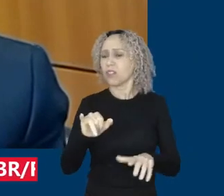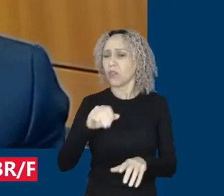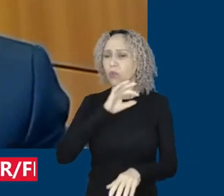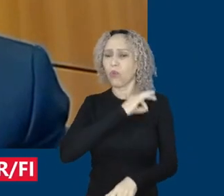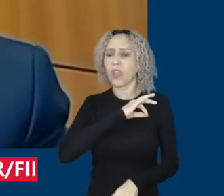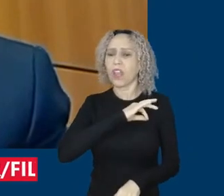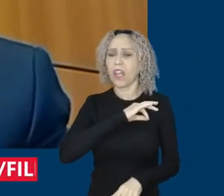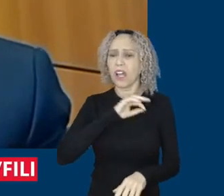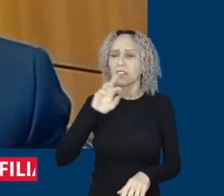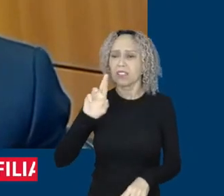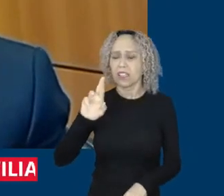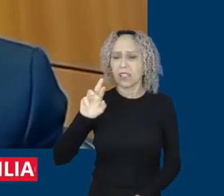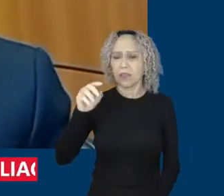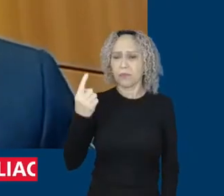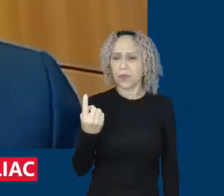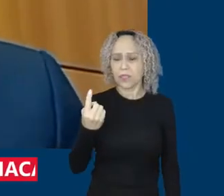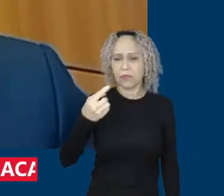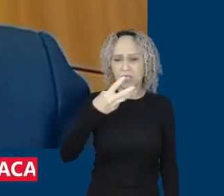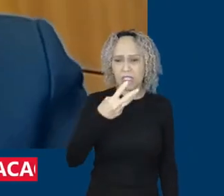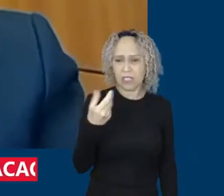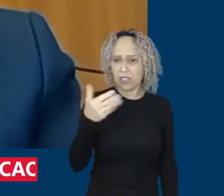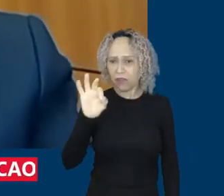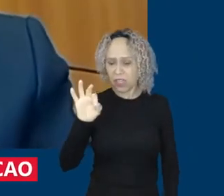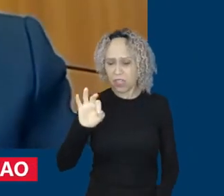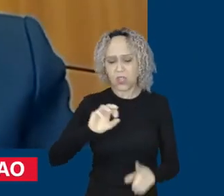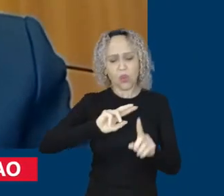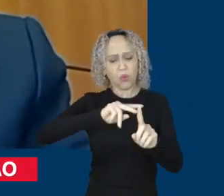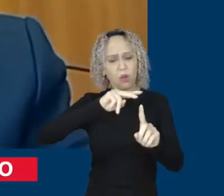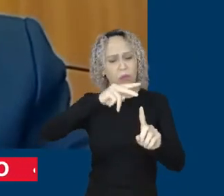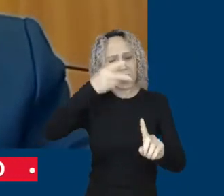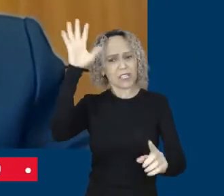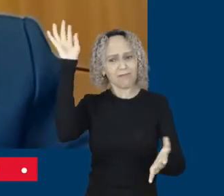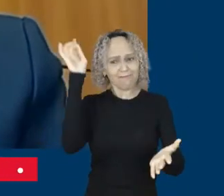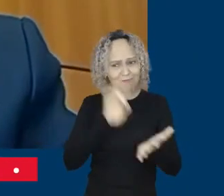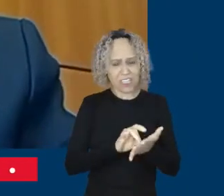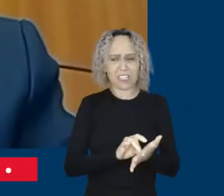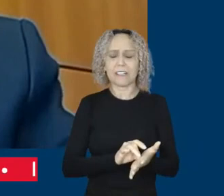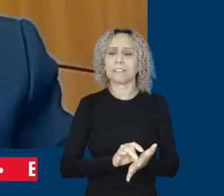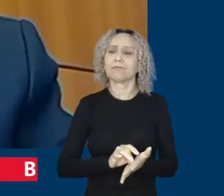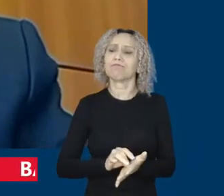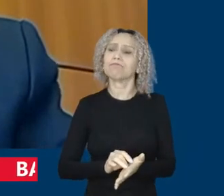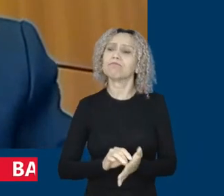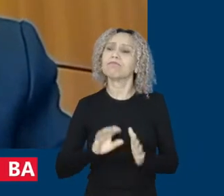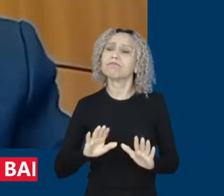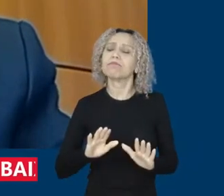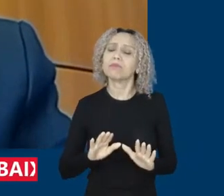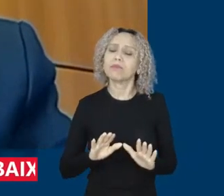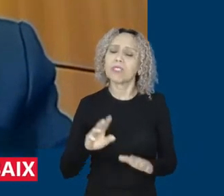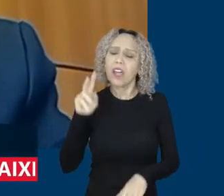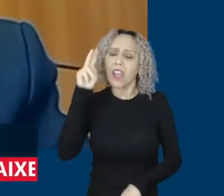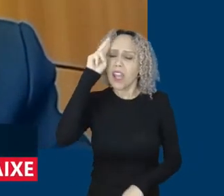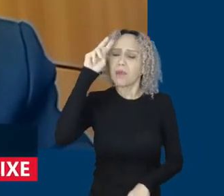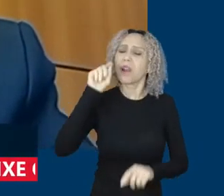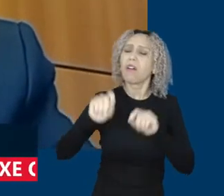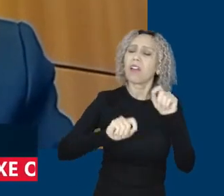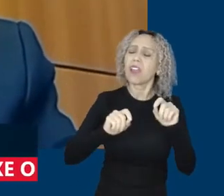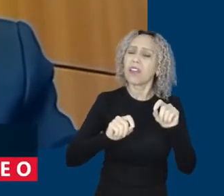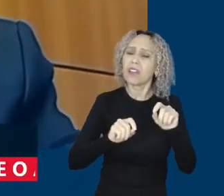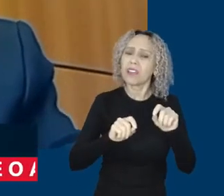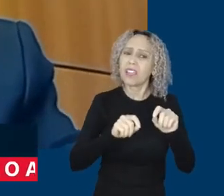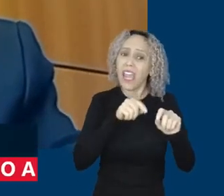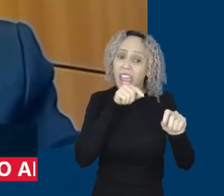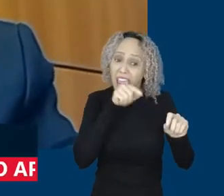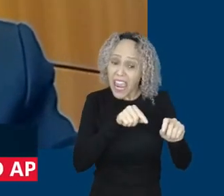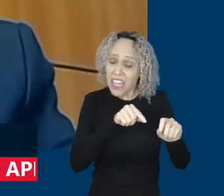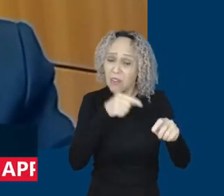com a recuperação real do salário mínimo. E é importante nós lembrarmos que essa foi uma política do primeiro governo do